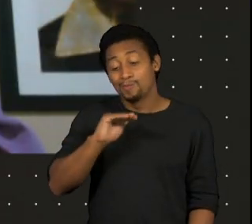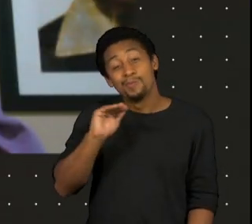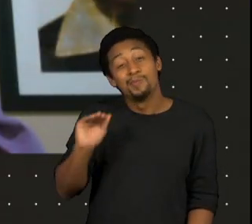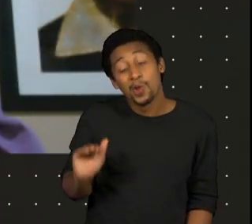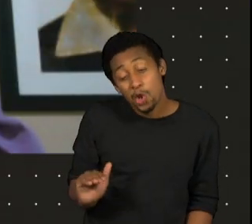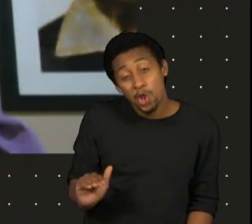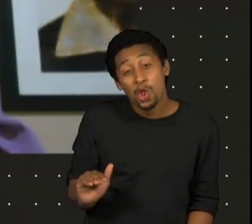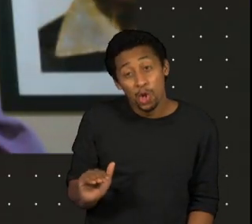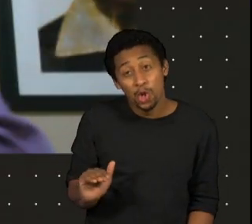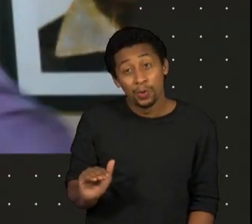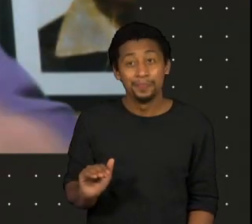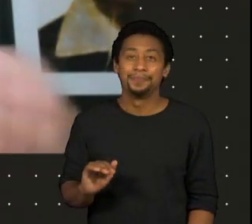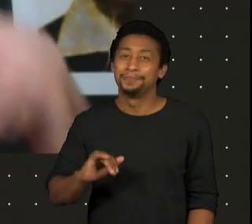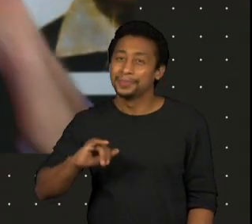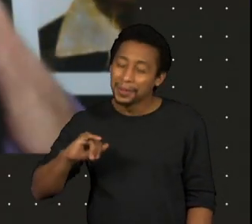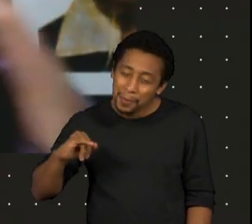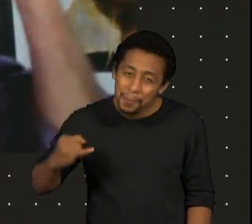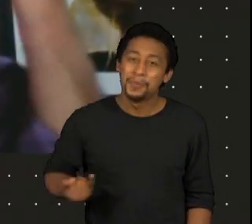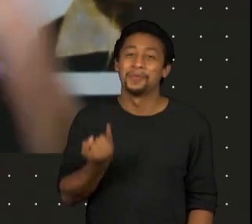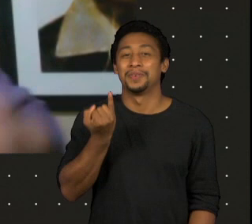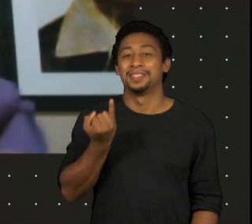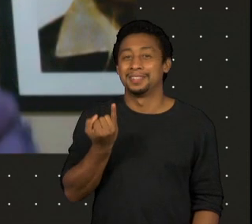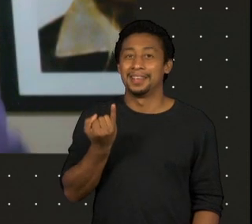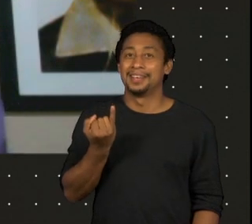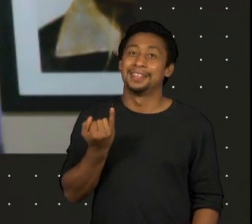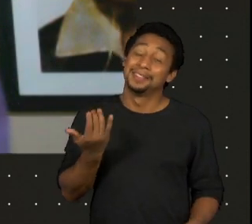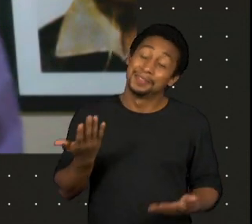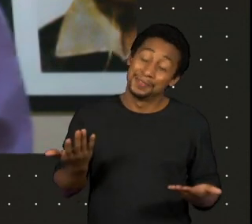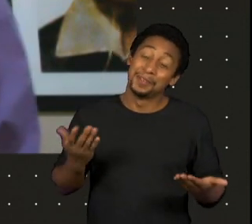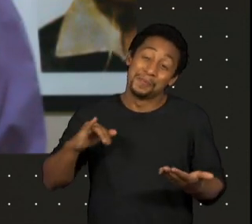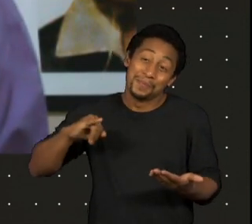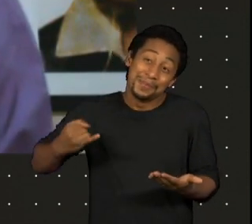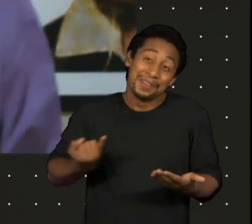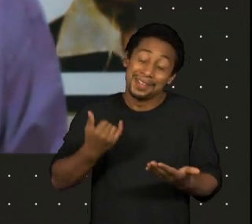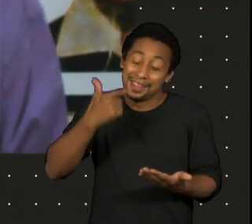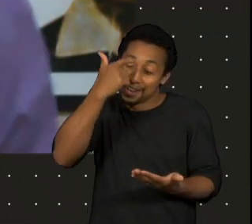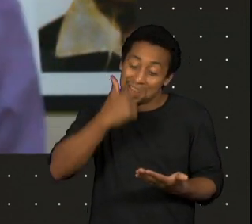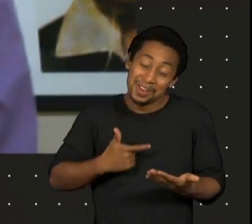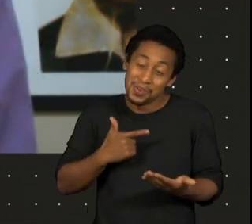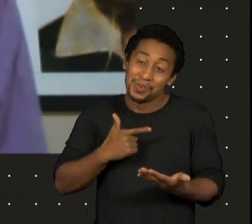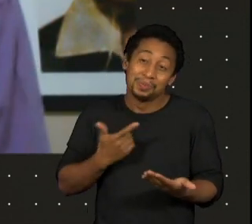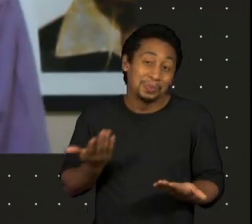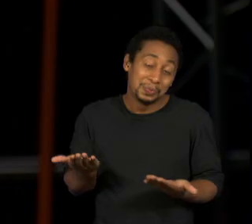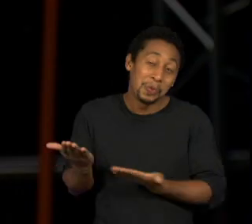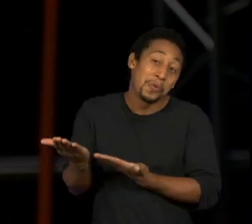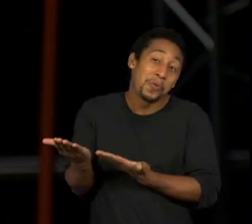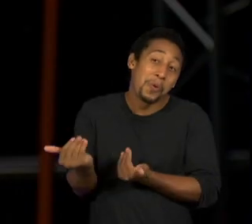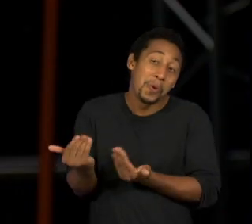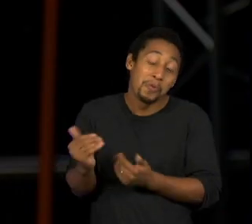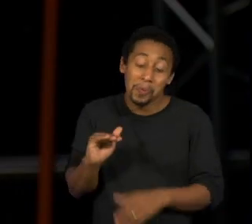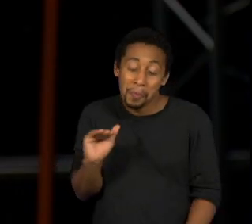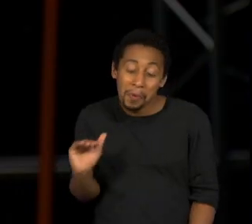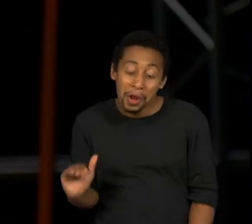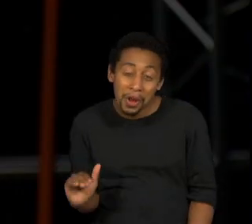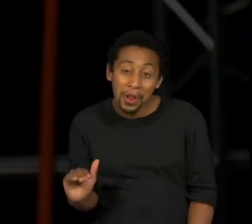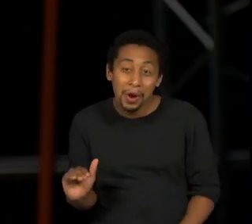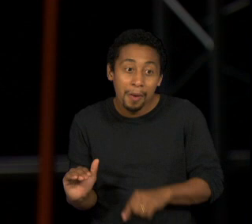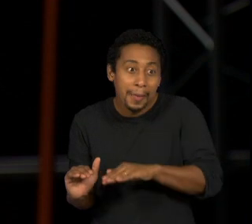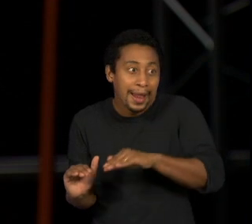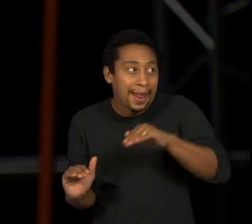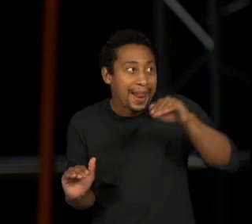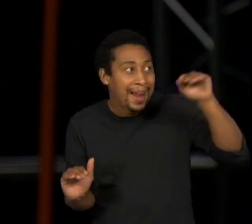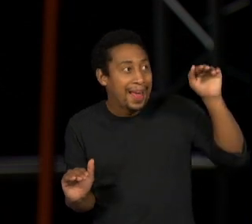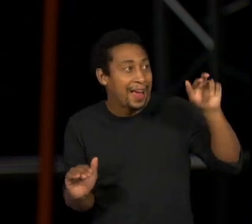aparente prejuízo de ser o menor, para poder viver